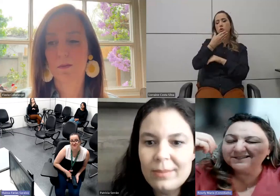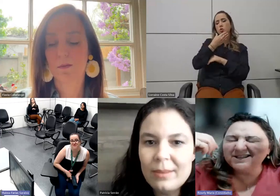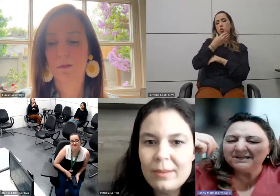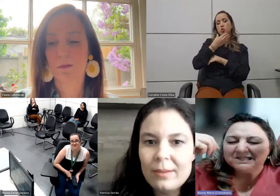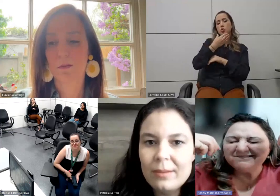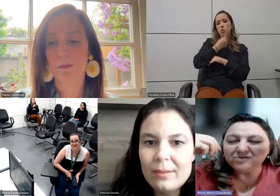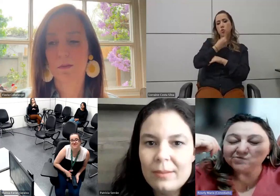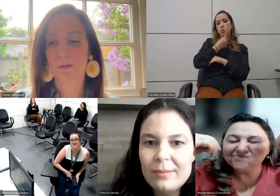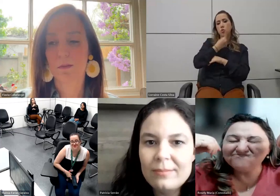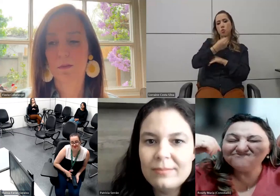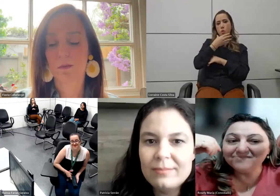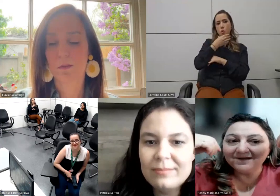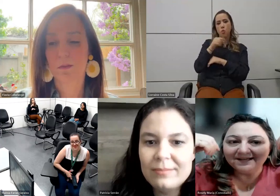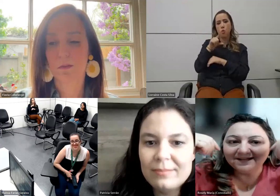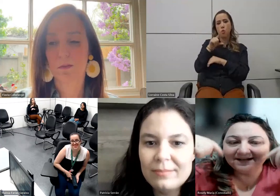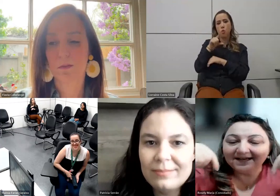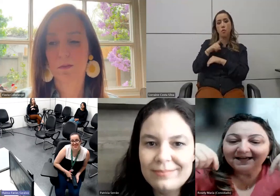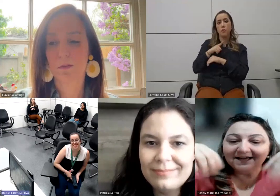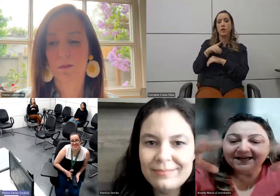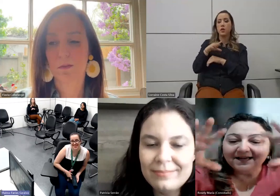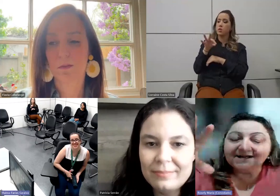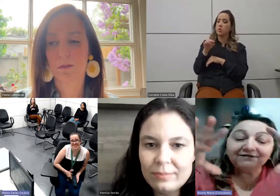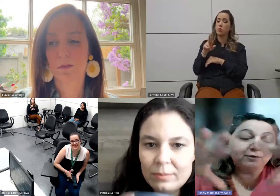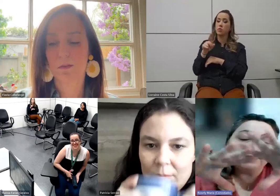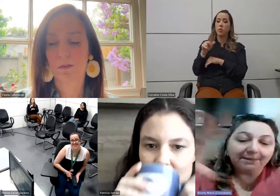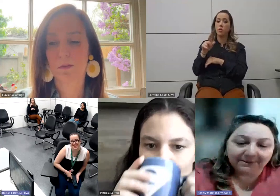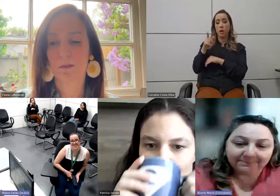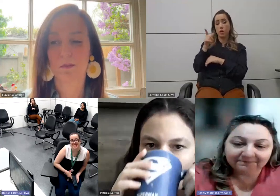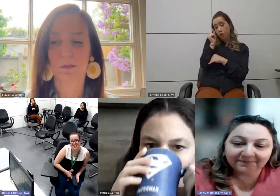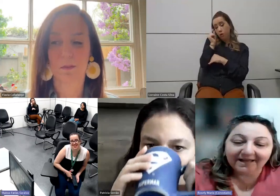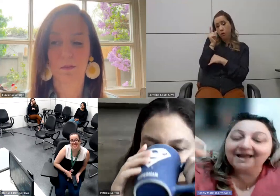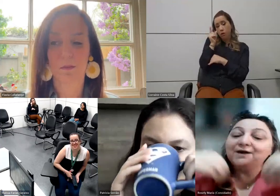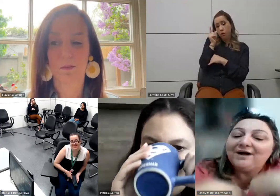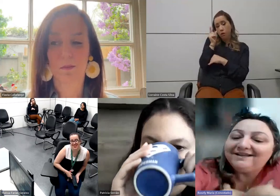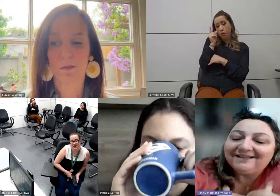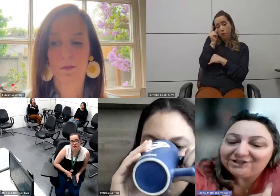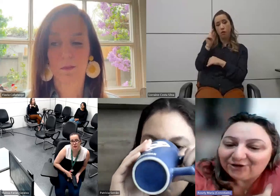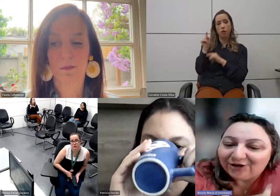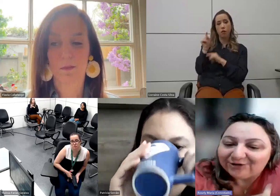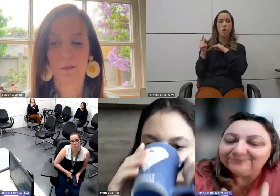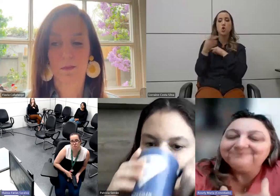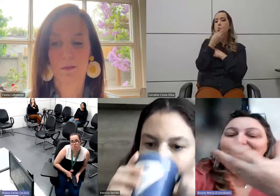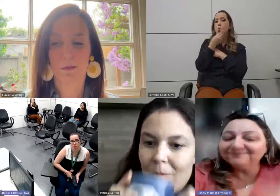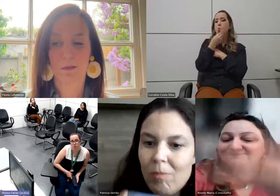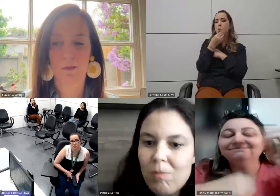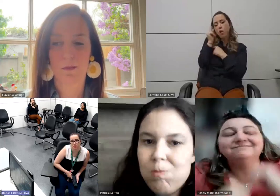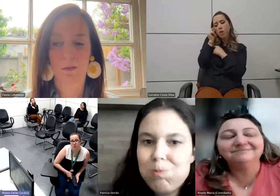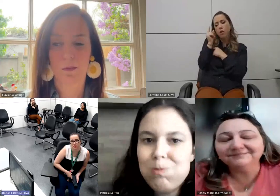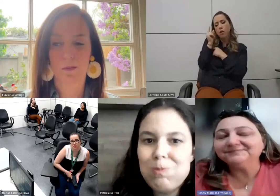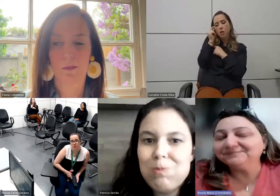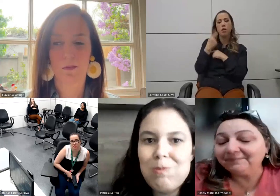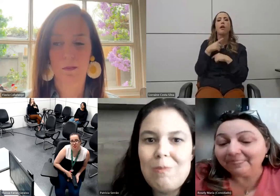que ficou assim. Sim. E ele virou meme. Eu ainda choro